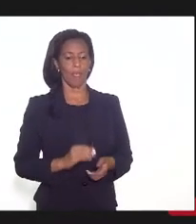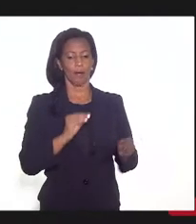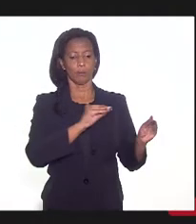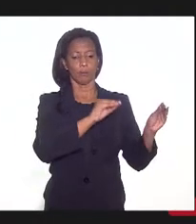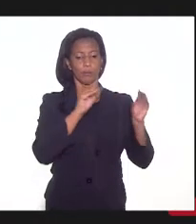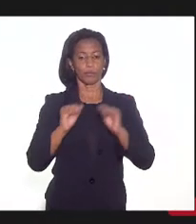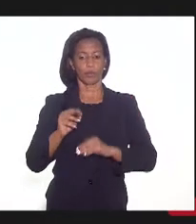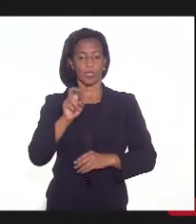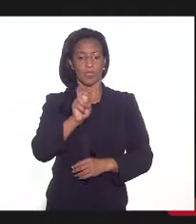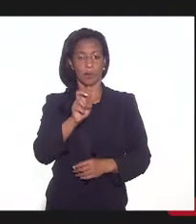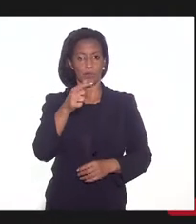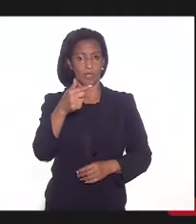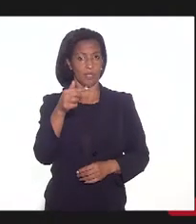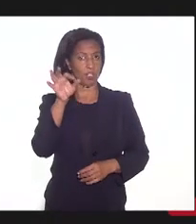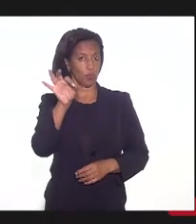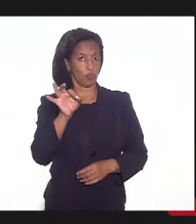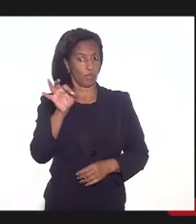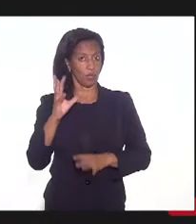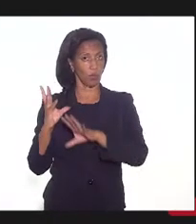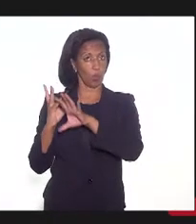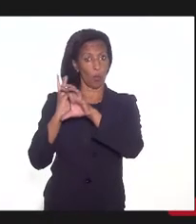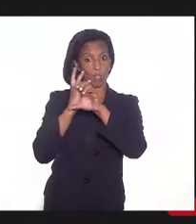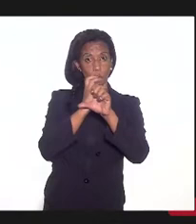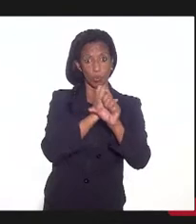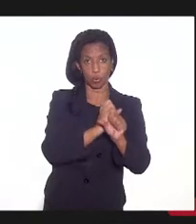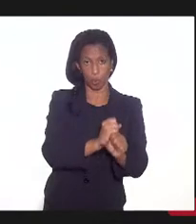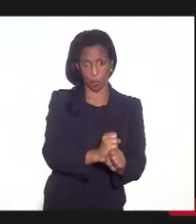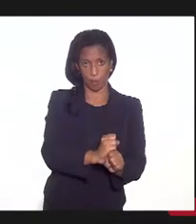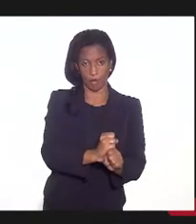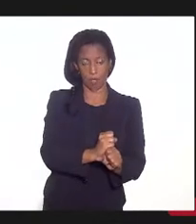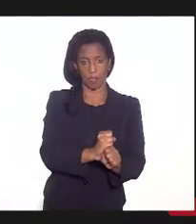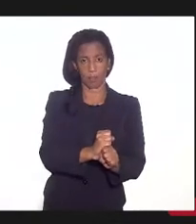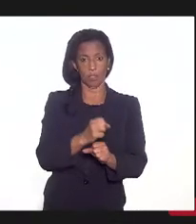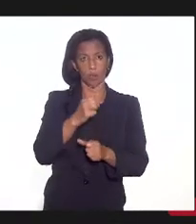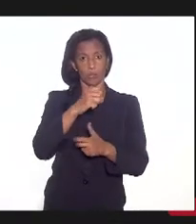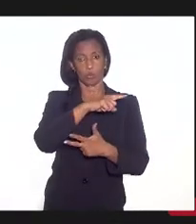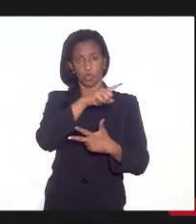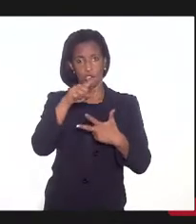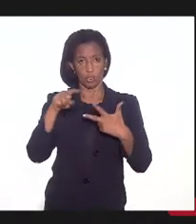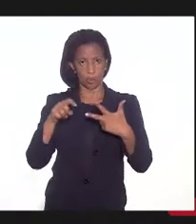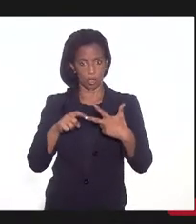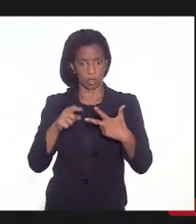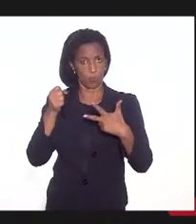% e com a soma dos outros poderes, a gente ultrapassa os 60%.